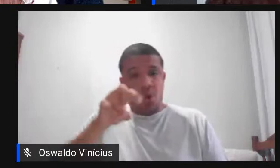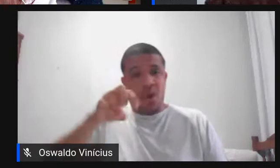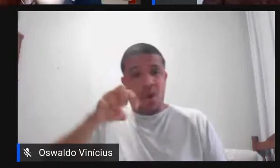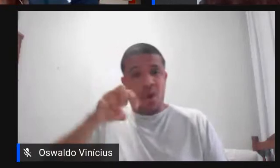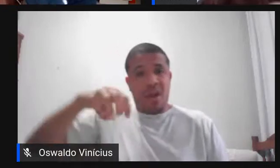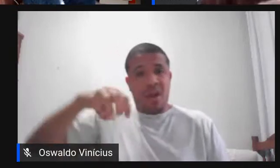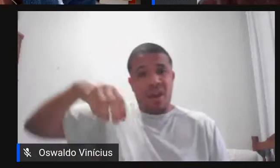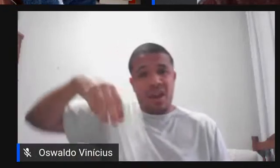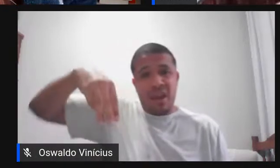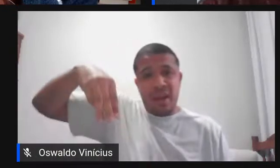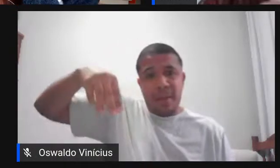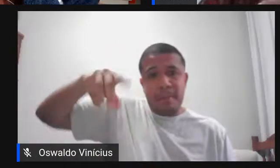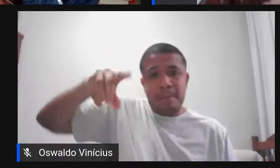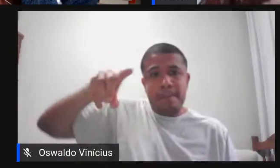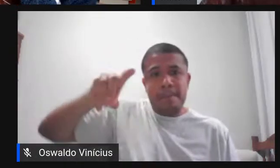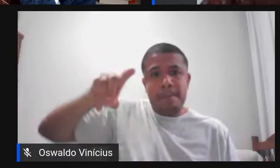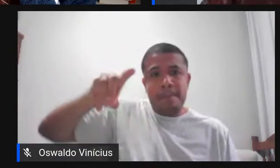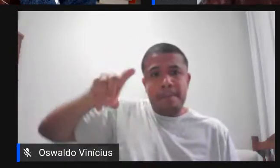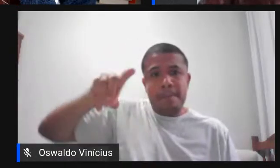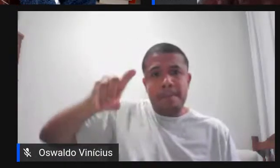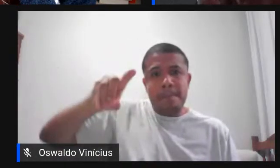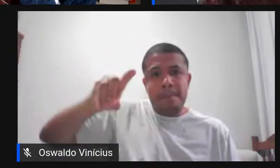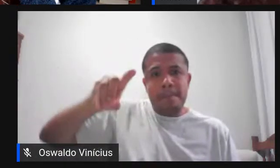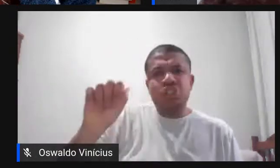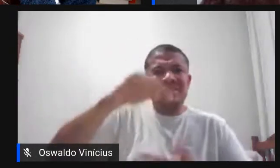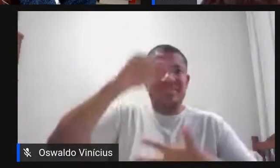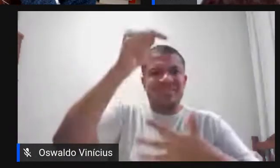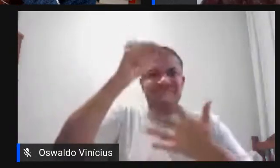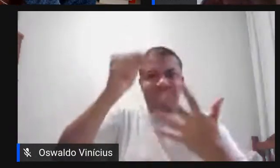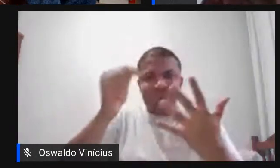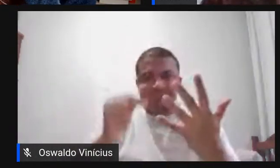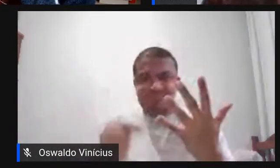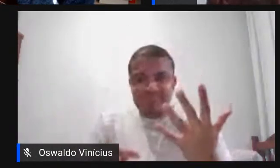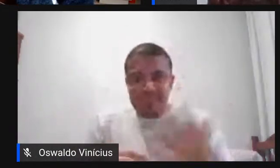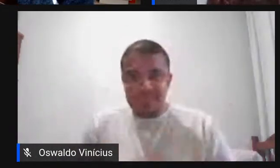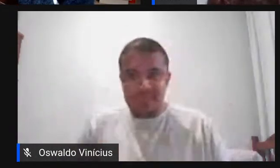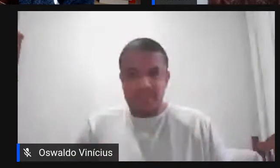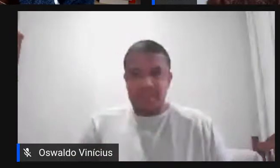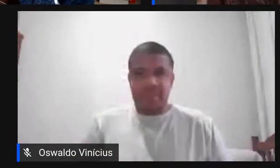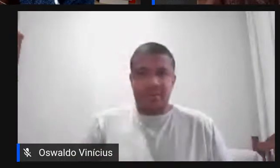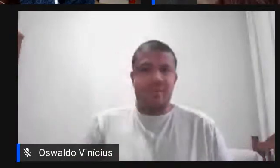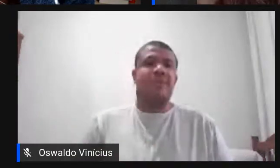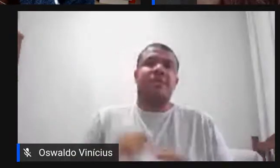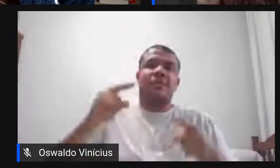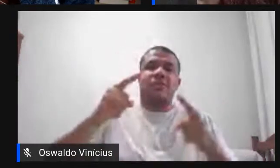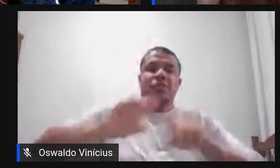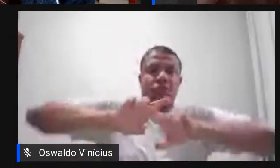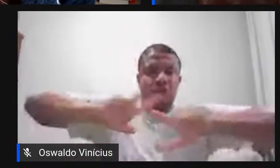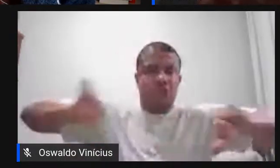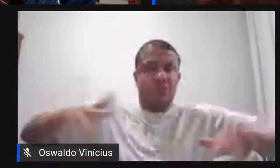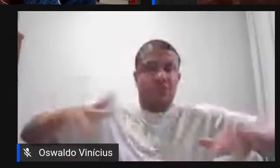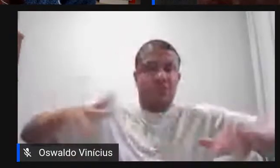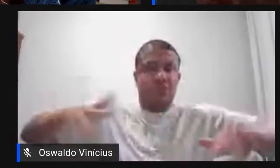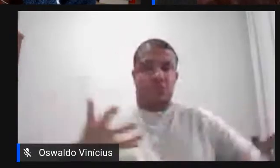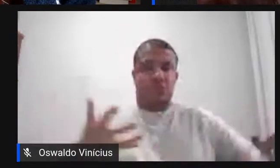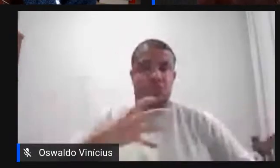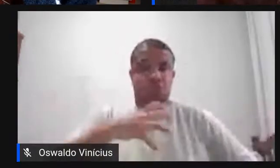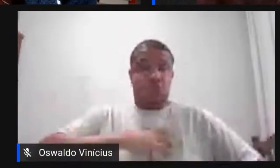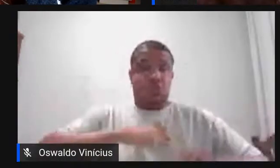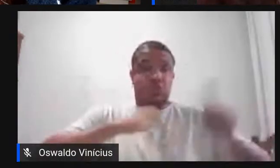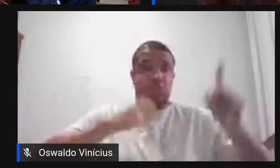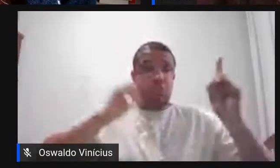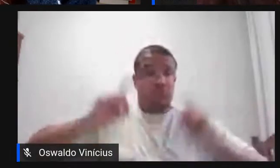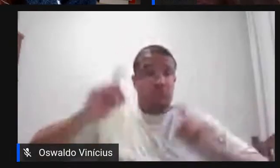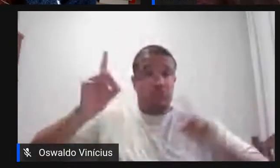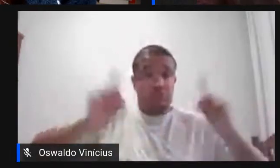a mesma história sendo contada em diferentes formas de expressão faz com que a gente tenha esses dois textos